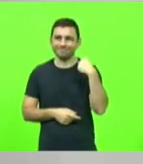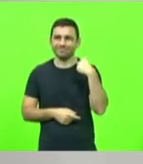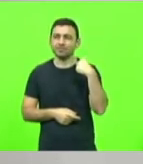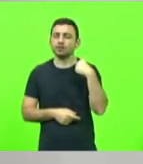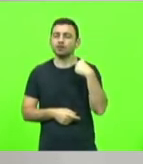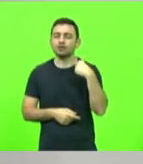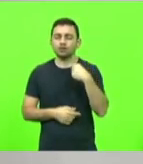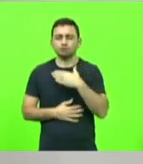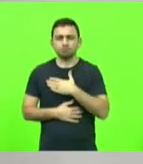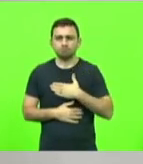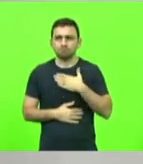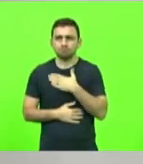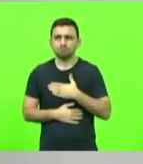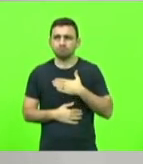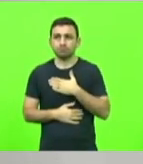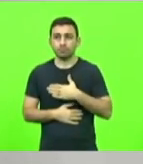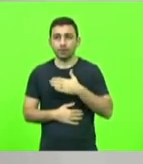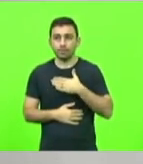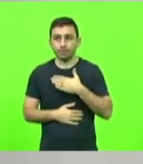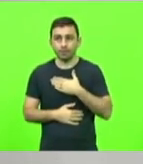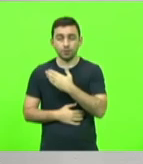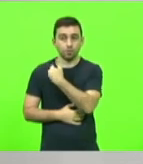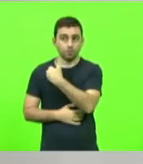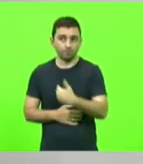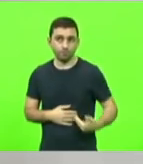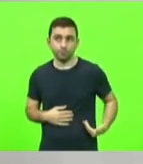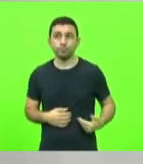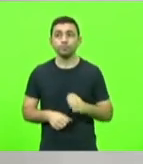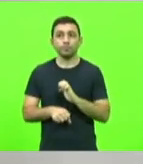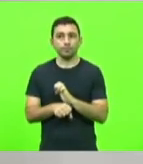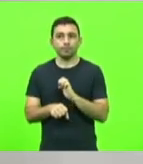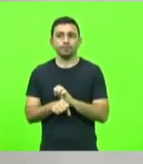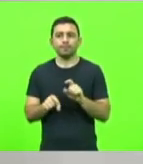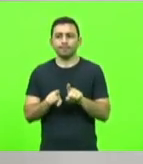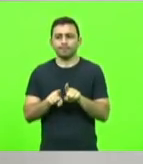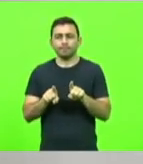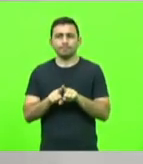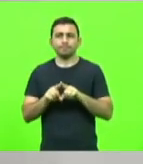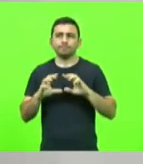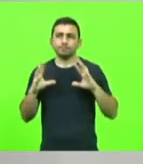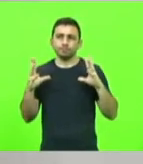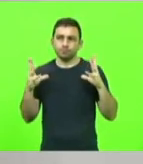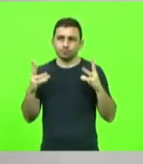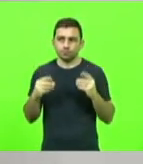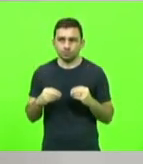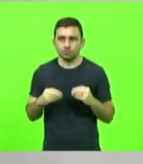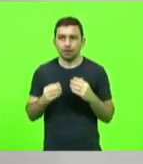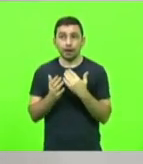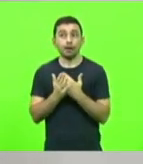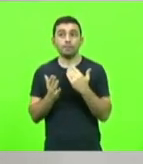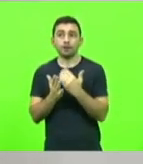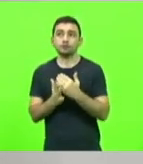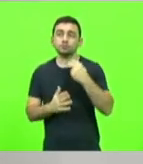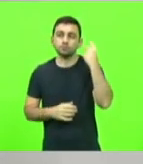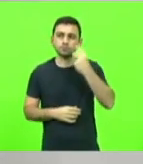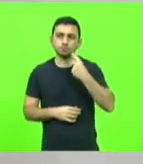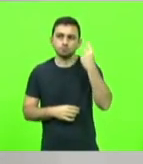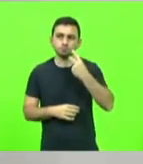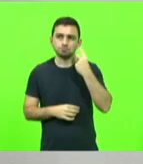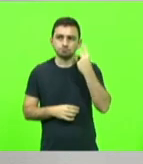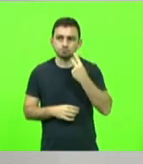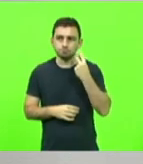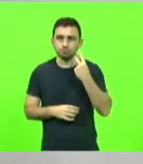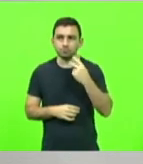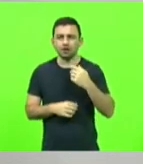muita satisfação. Para mim, para o governo do Estado e para todas, além da classe política, através dos